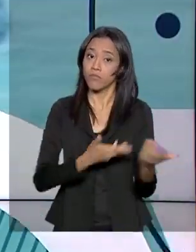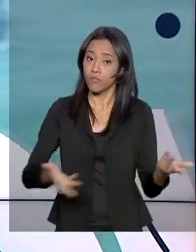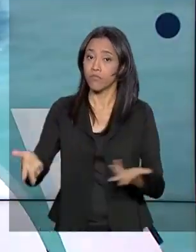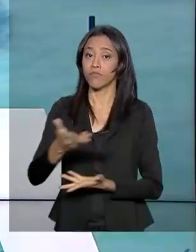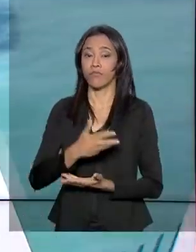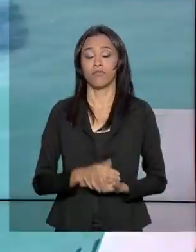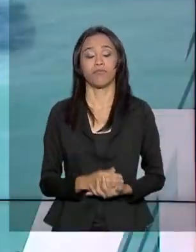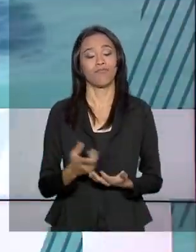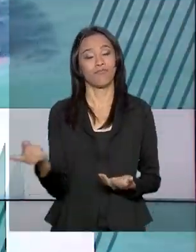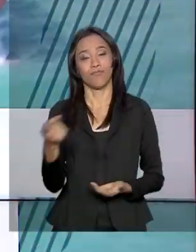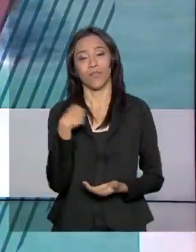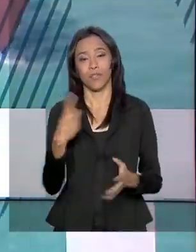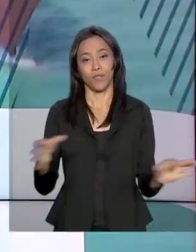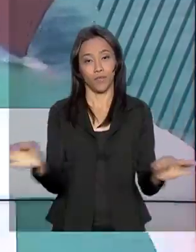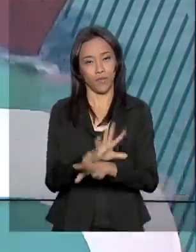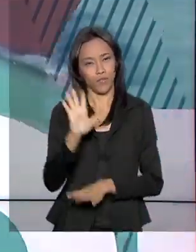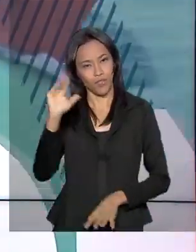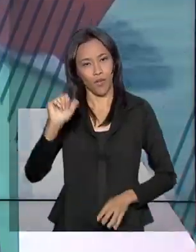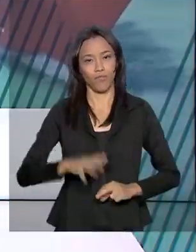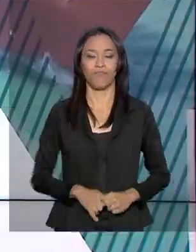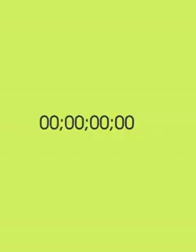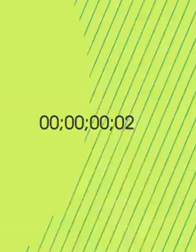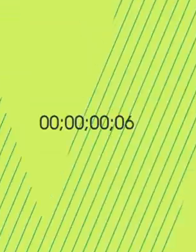O governo agora fica por aqui. Tchau!